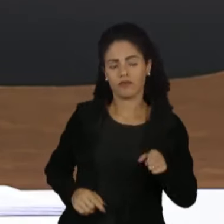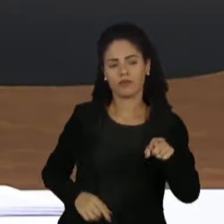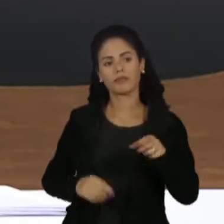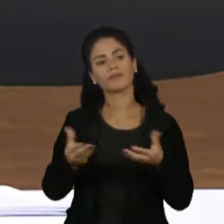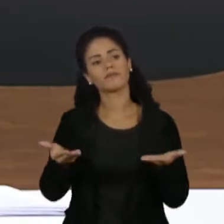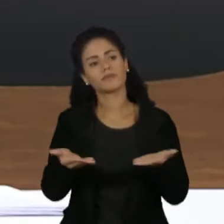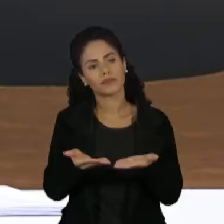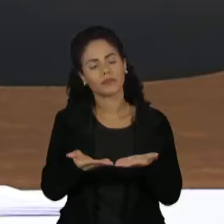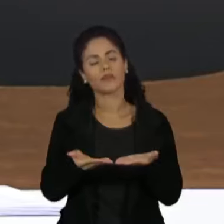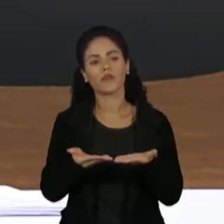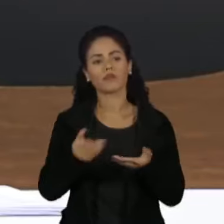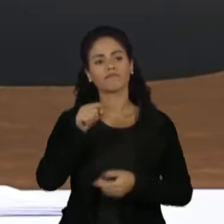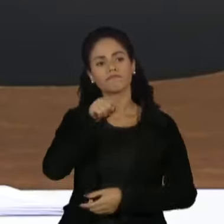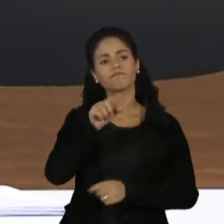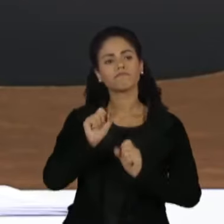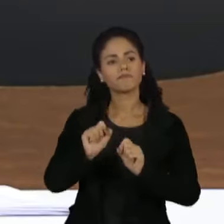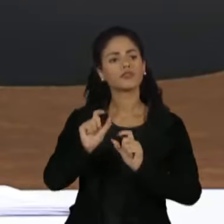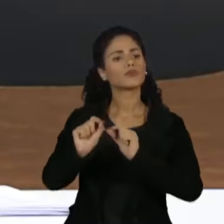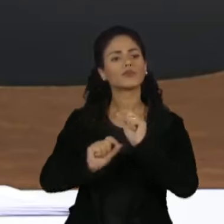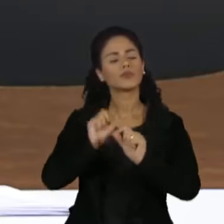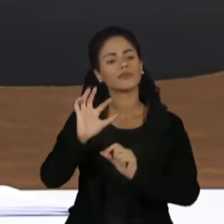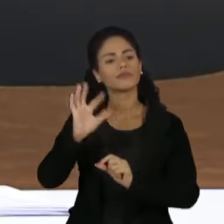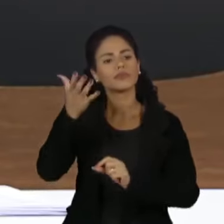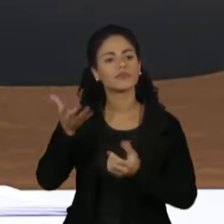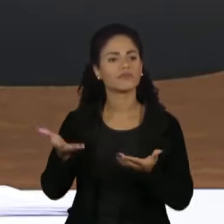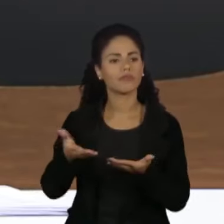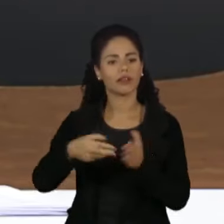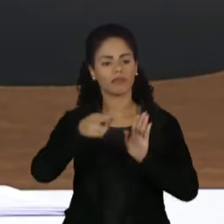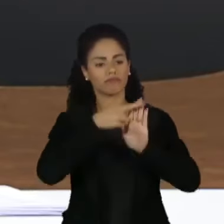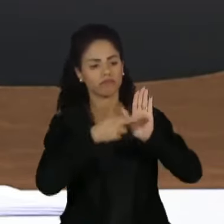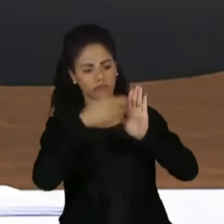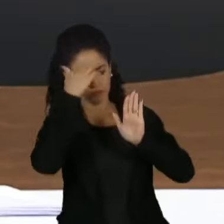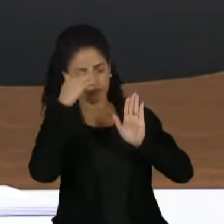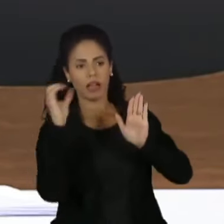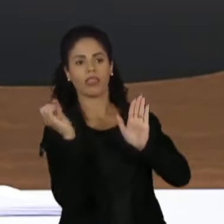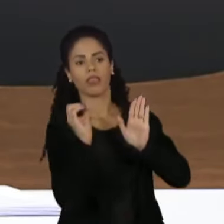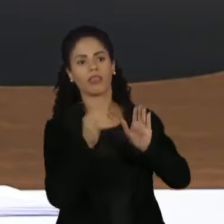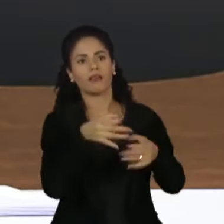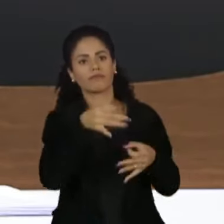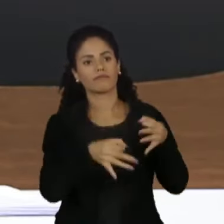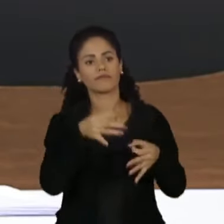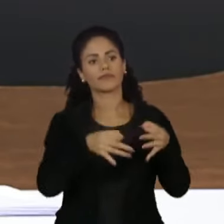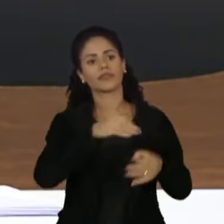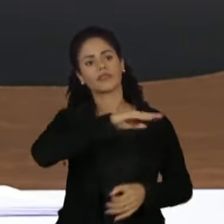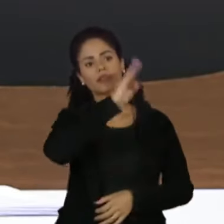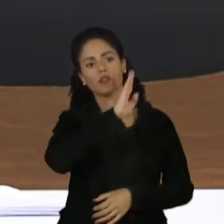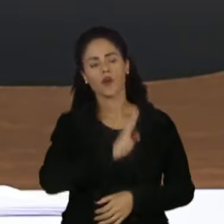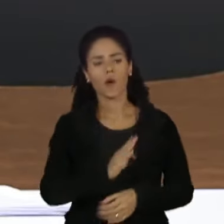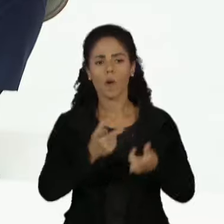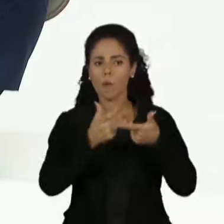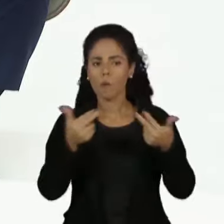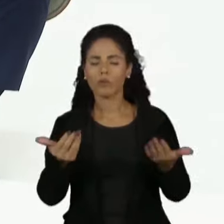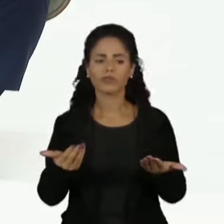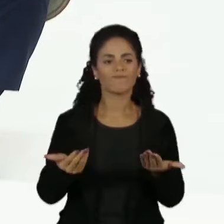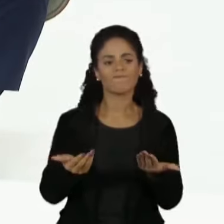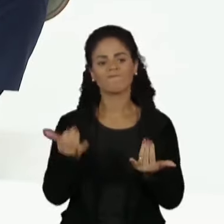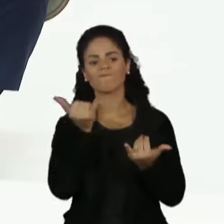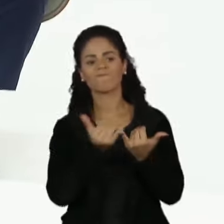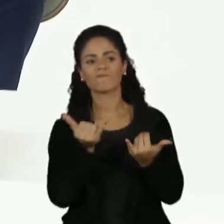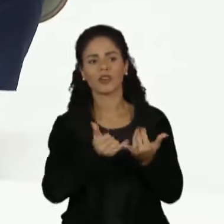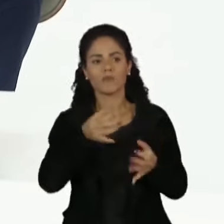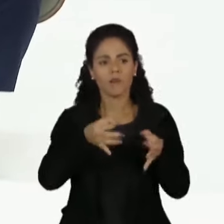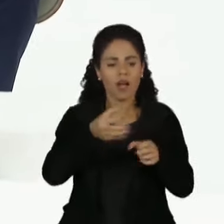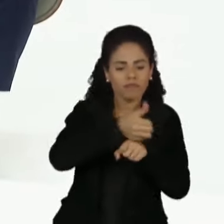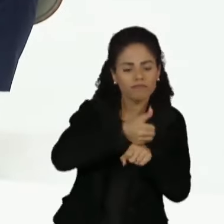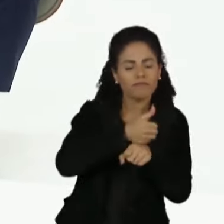louvar uma conduta de alguém que diz que, deliberadamente, não vai cumprir uma decisão da Justiça Brasileira, algo que, no entender de especialistas,